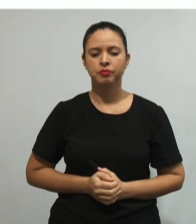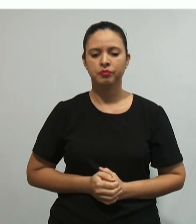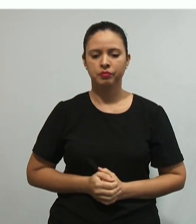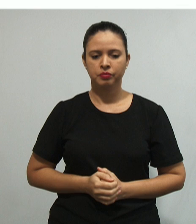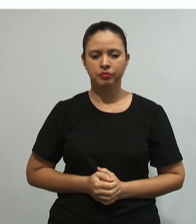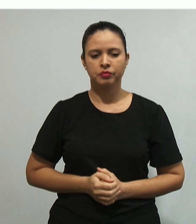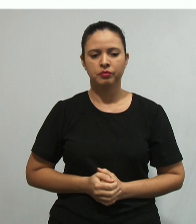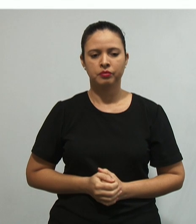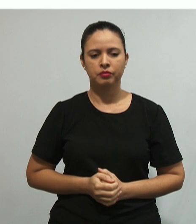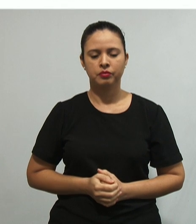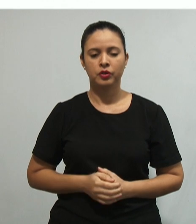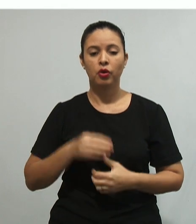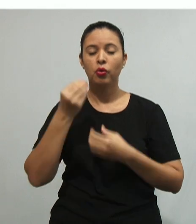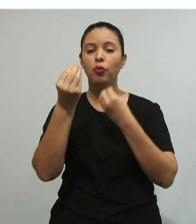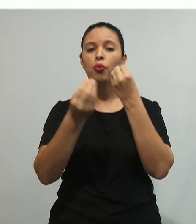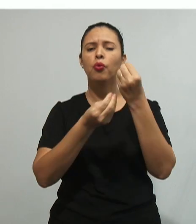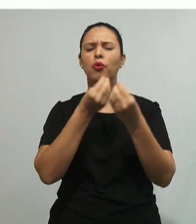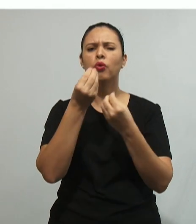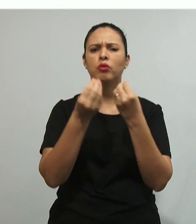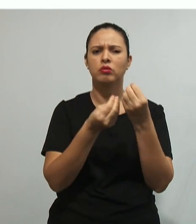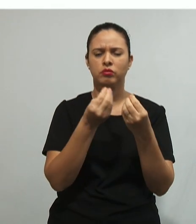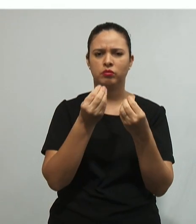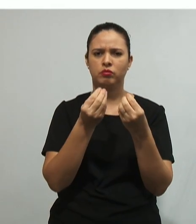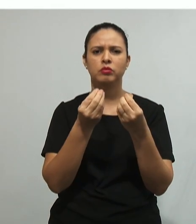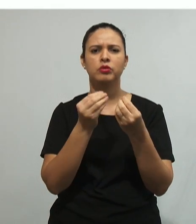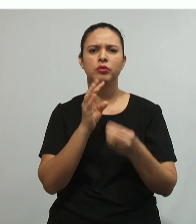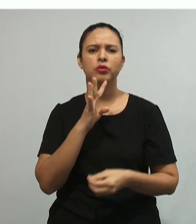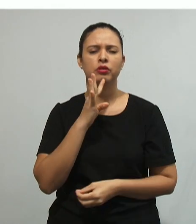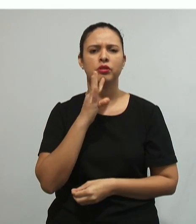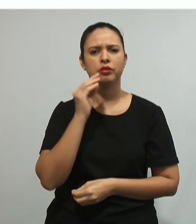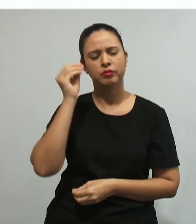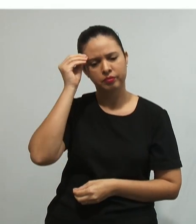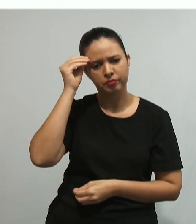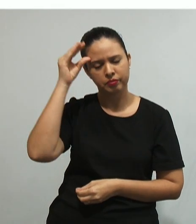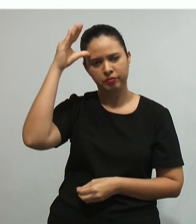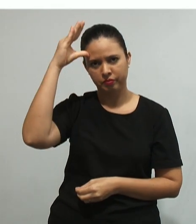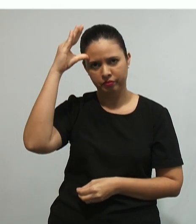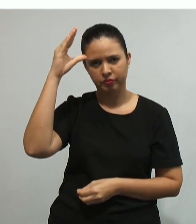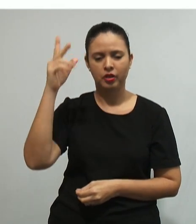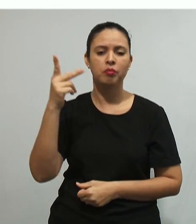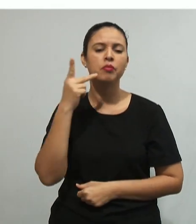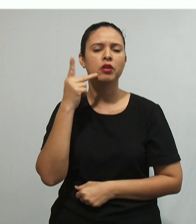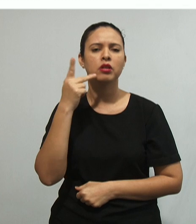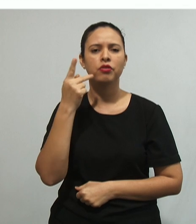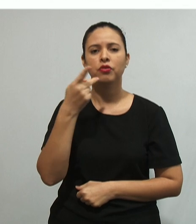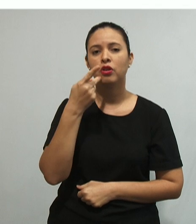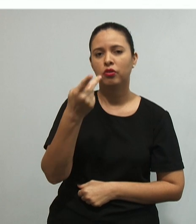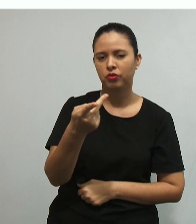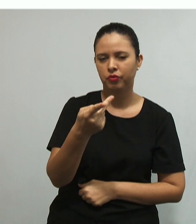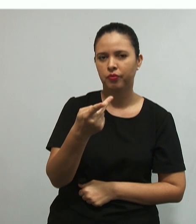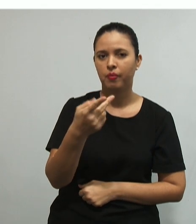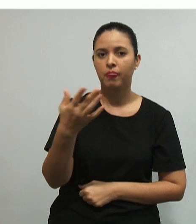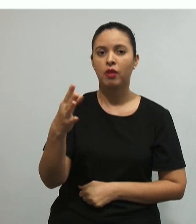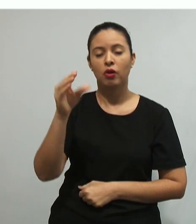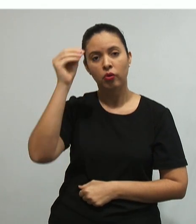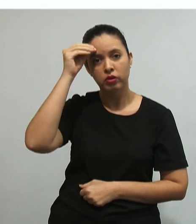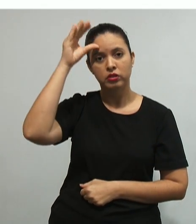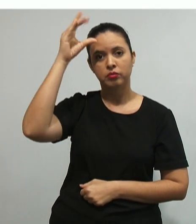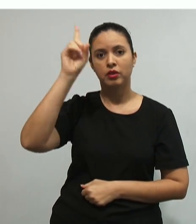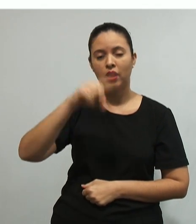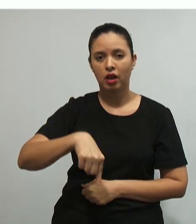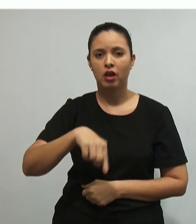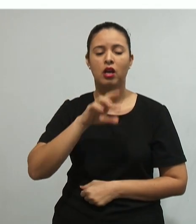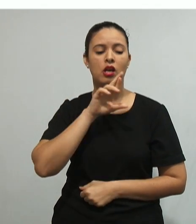né, como o conhecimento era compreendido pelo Piaget? O conhecimento para o Piaget era resultado da interação